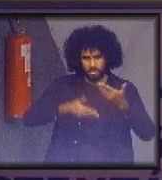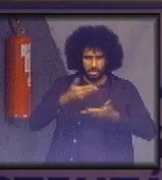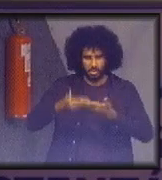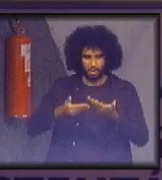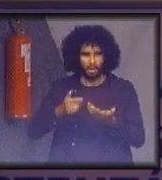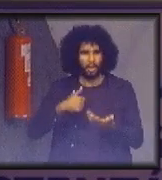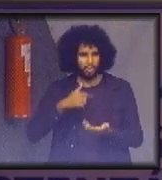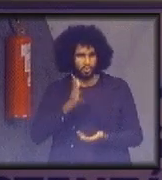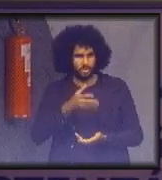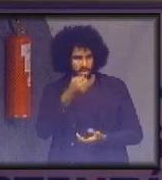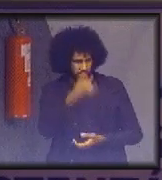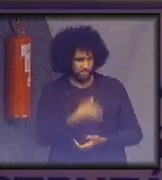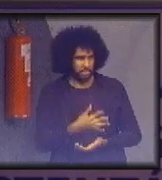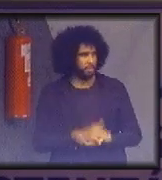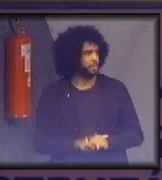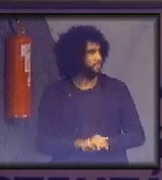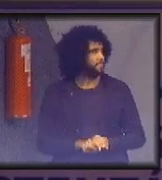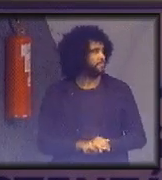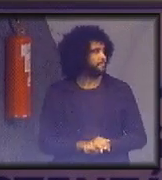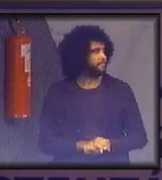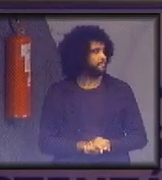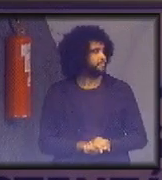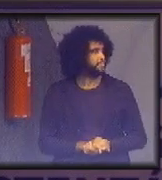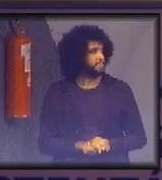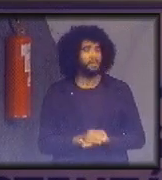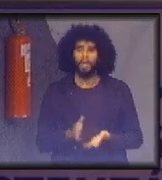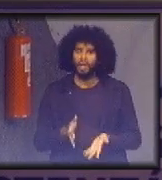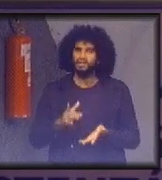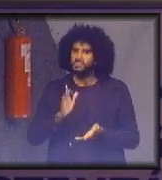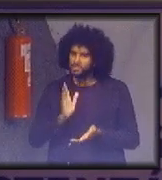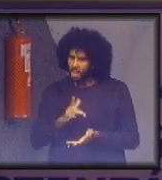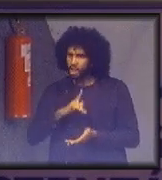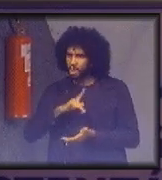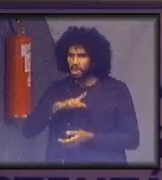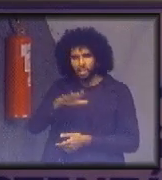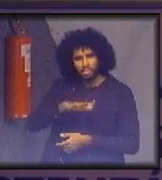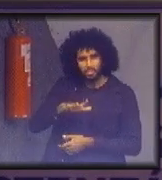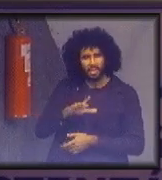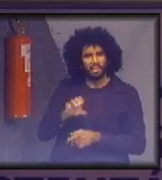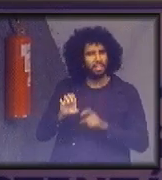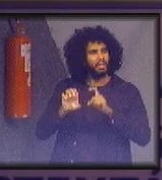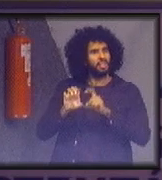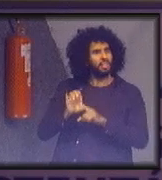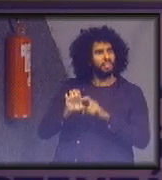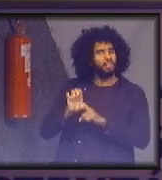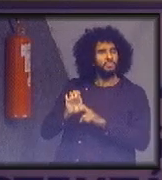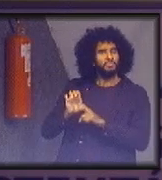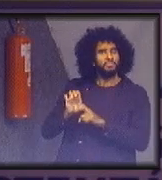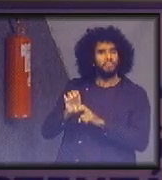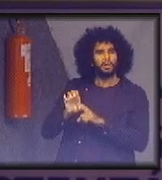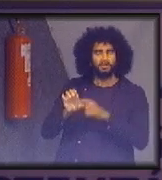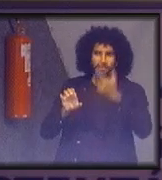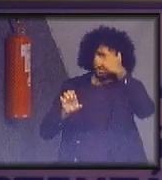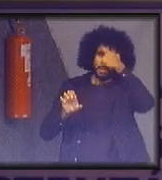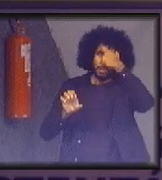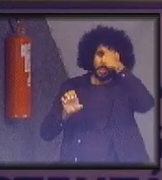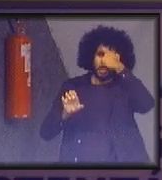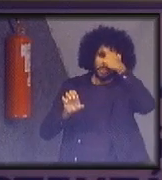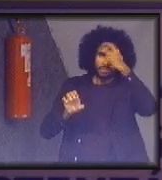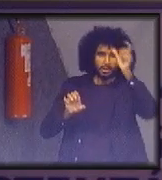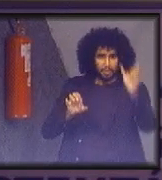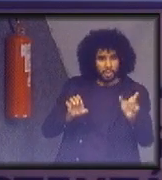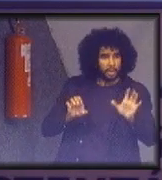acabei de descrever, mas são essas que estão disponíveis no mercado e que não dependem necessariamente da consciência no consumo,